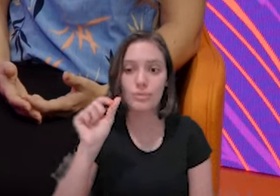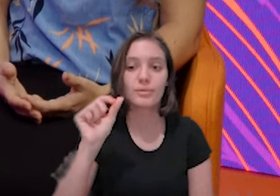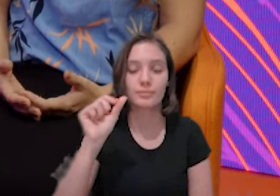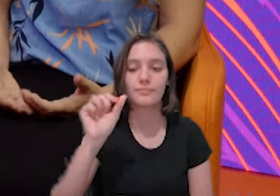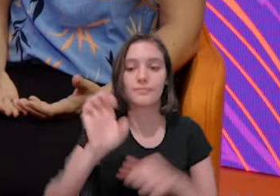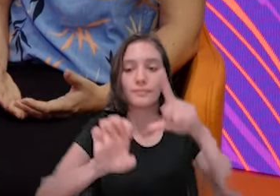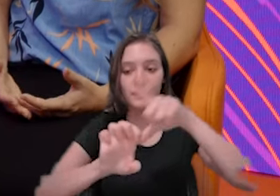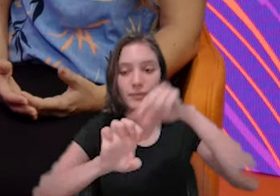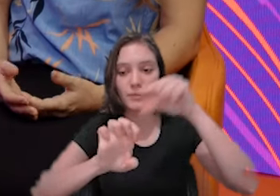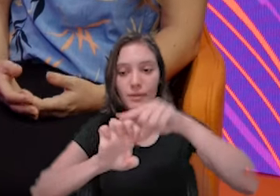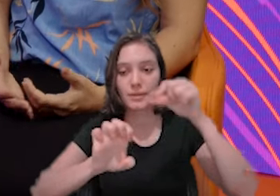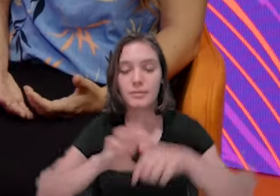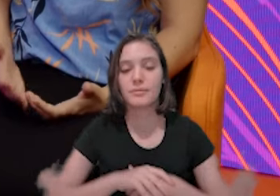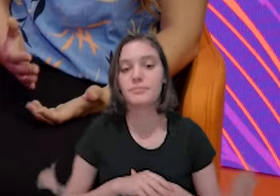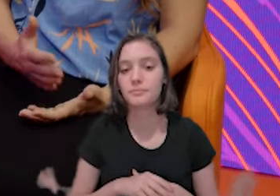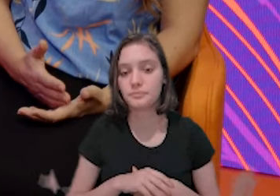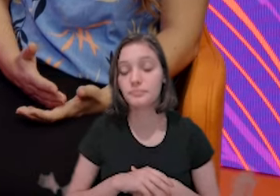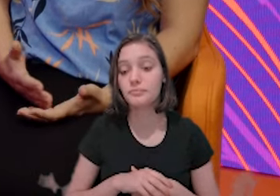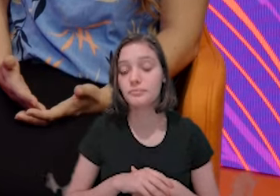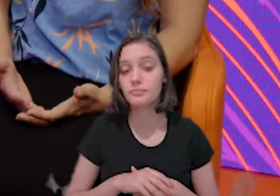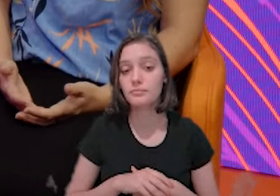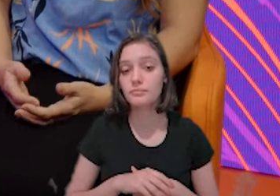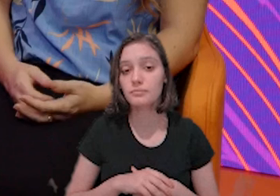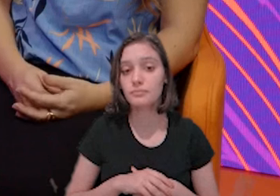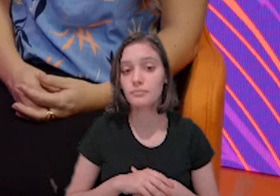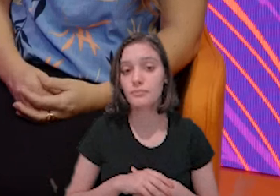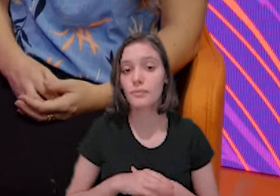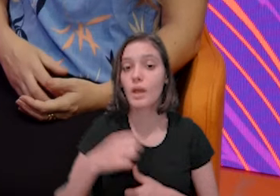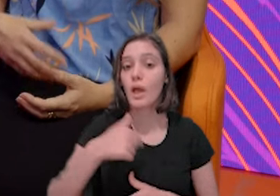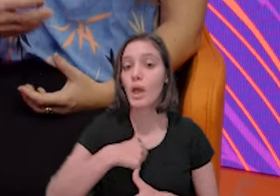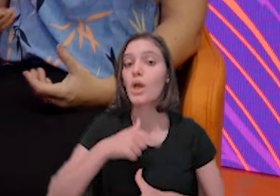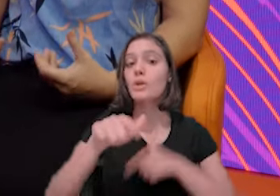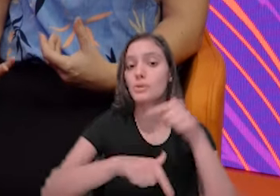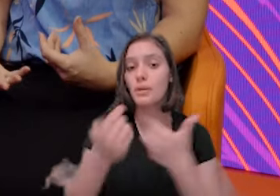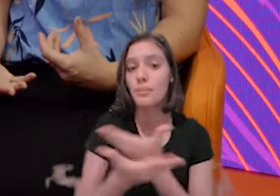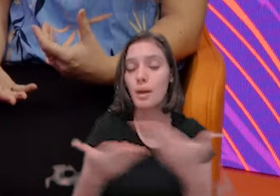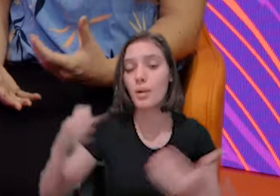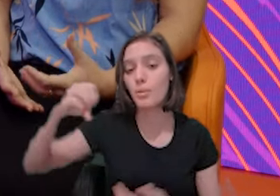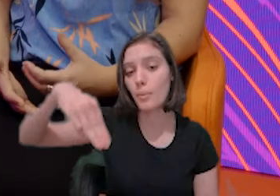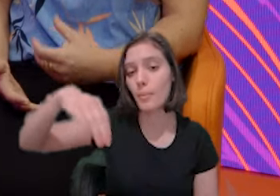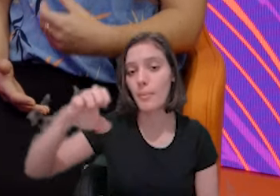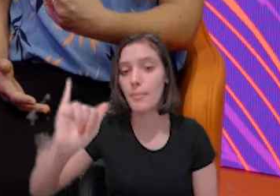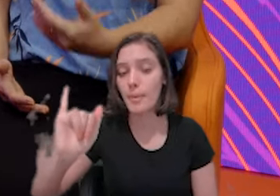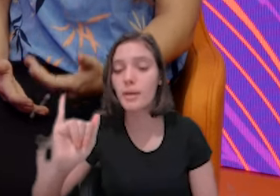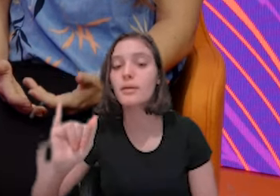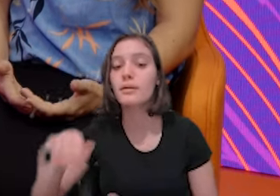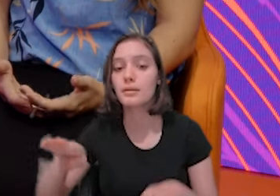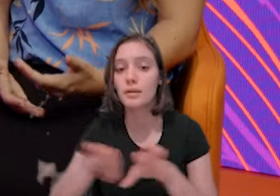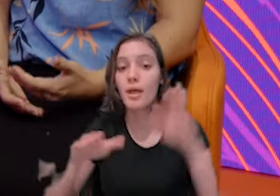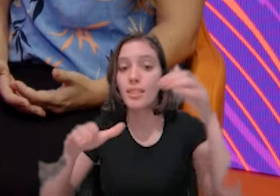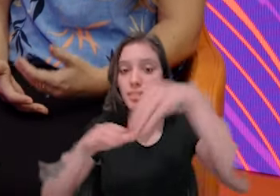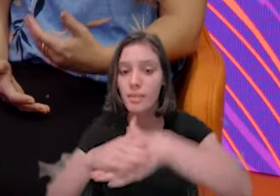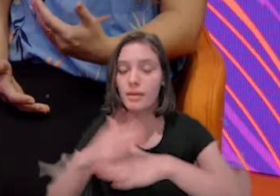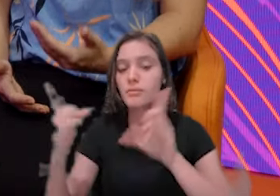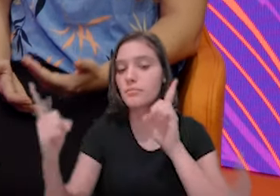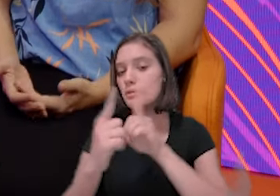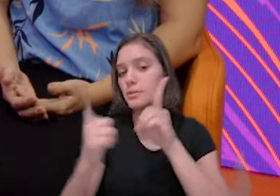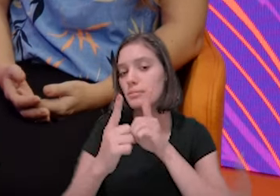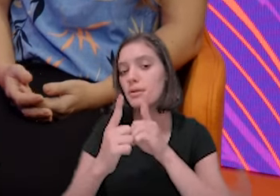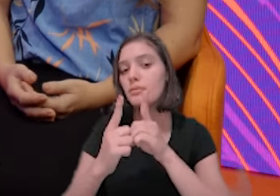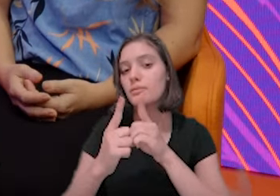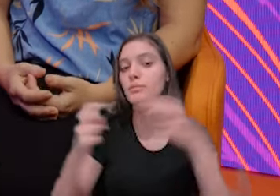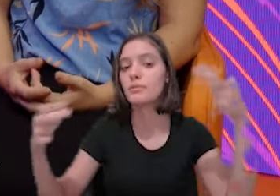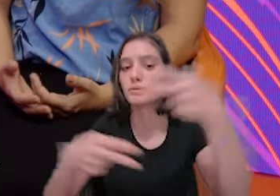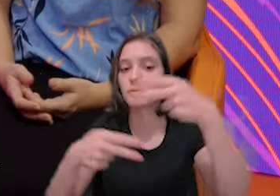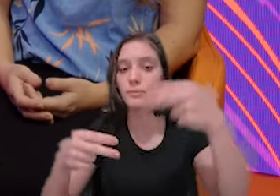MEI também a gente oferece dentro dos atendimentos do Sebrae aqui. Então, se ele quiser abrir o CNPJ como MEI, a gente faz